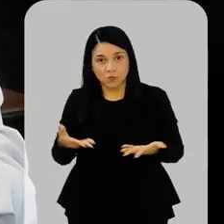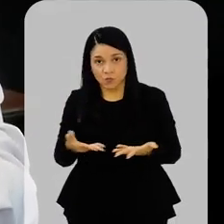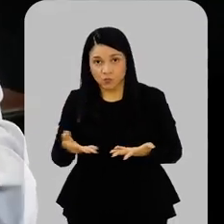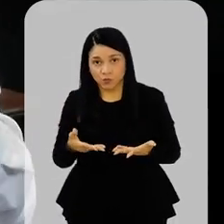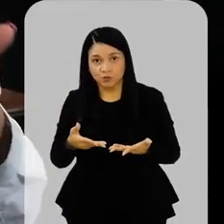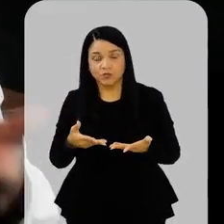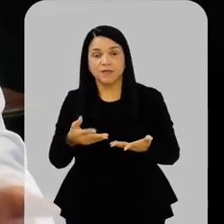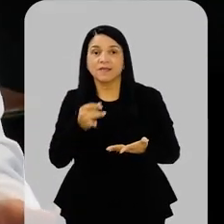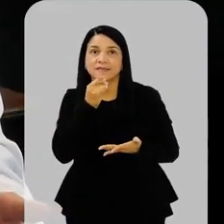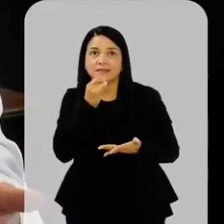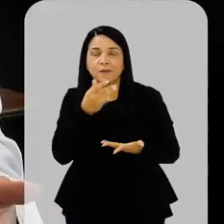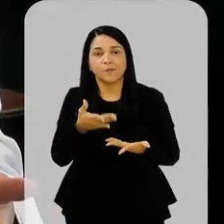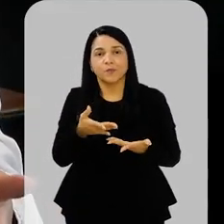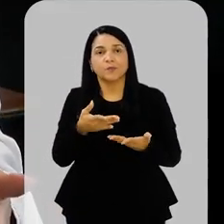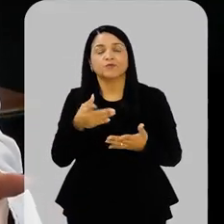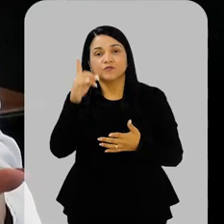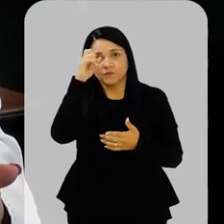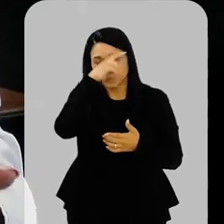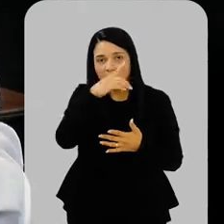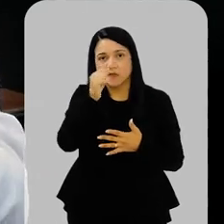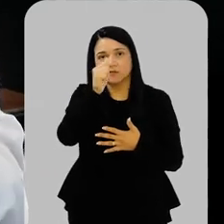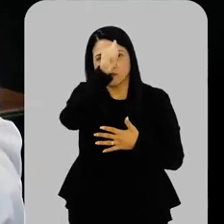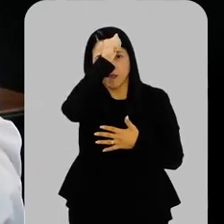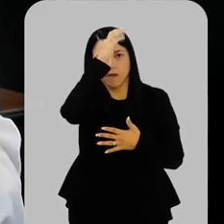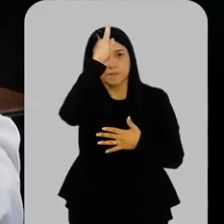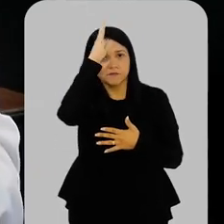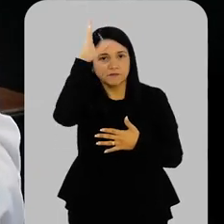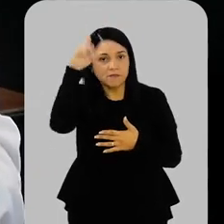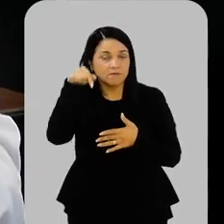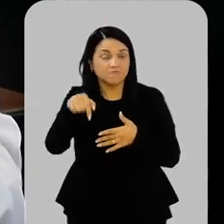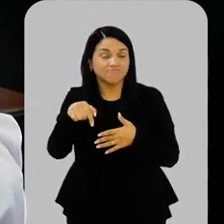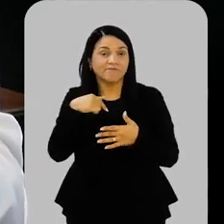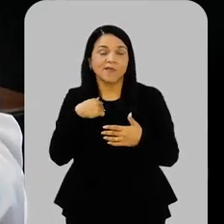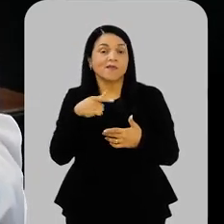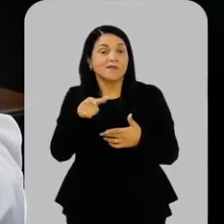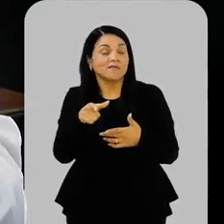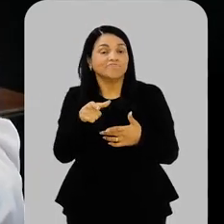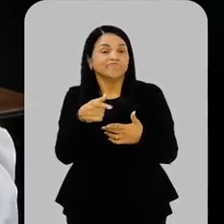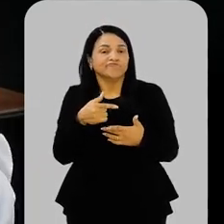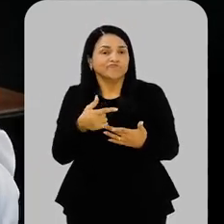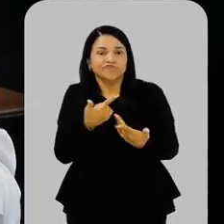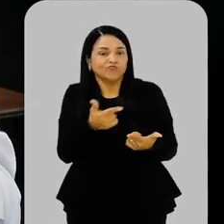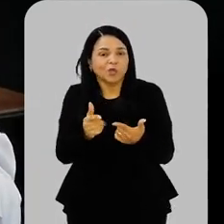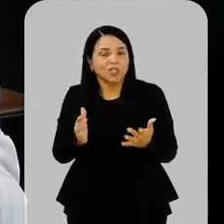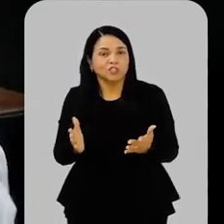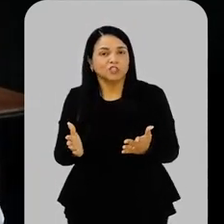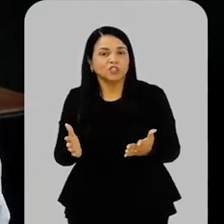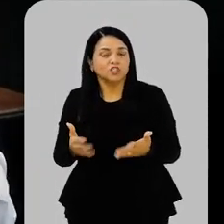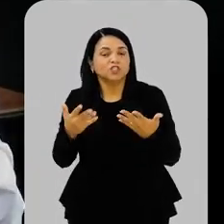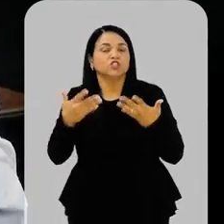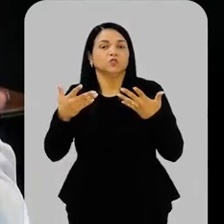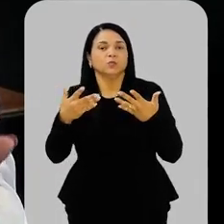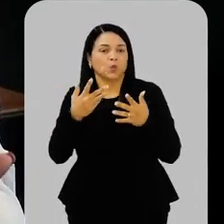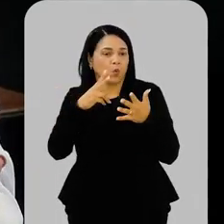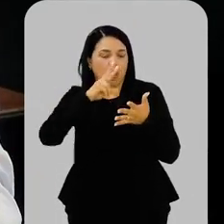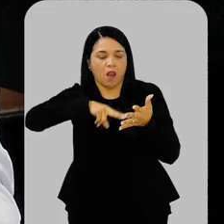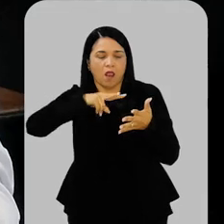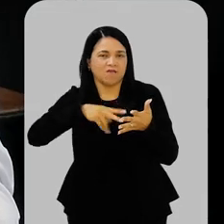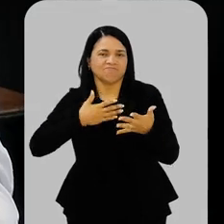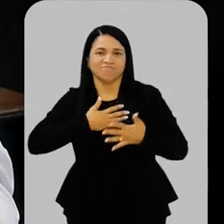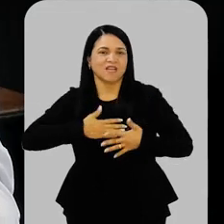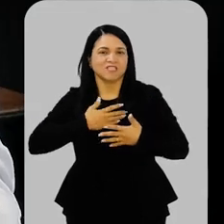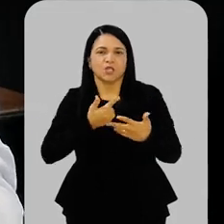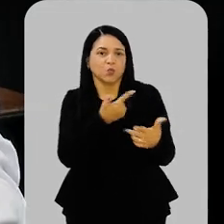que ela tem uma dificuldade de alfabetização, é o que o Siddhartha falou, ela não vai ter um estímulo, ela não vai sentir prazer em ler.